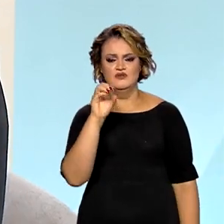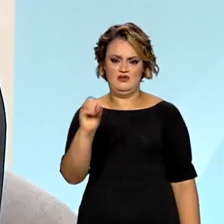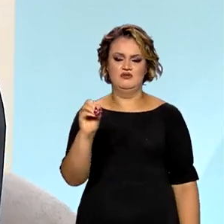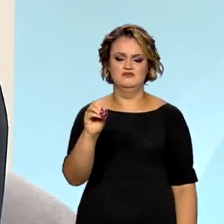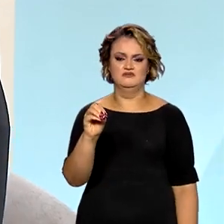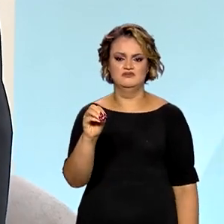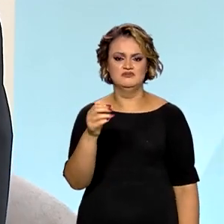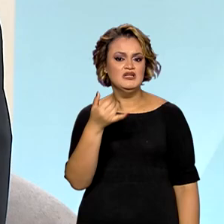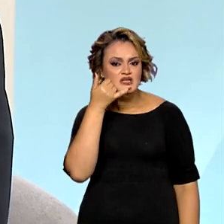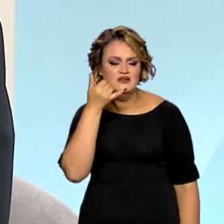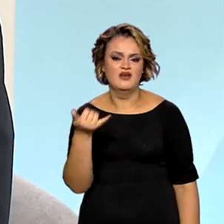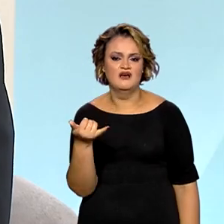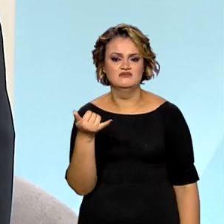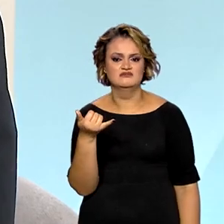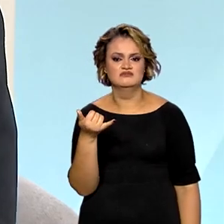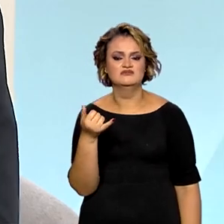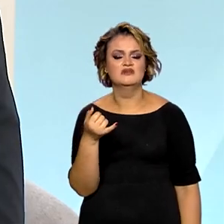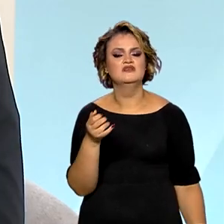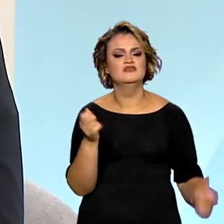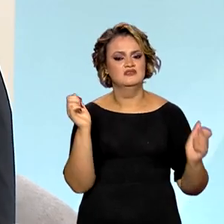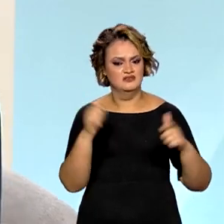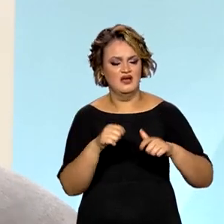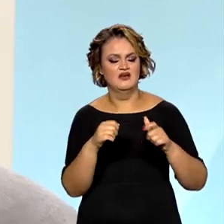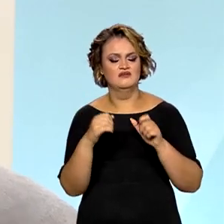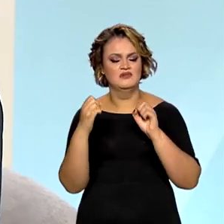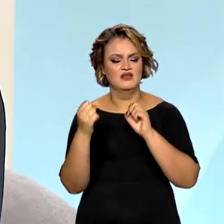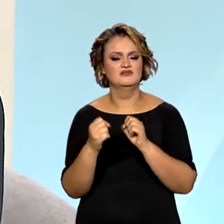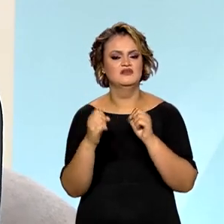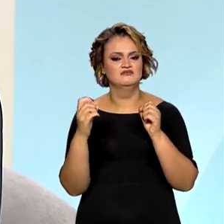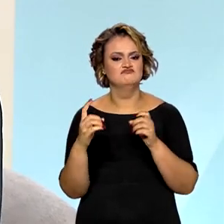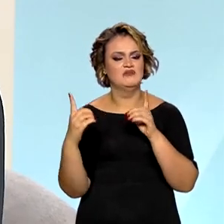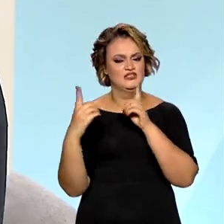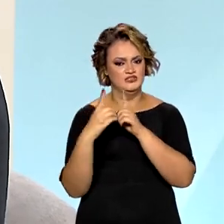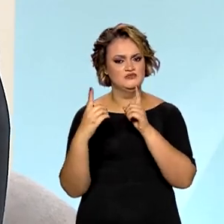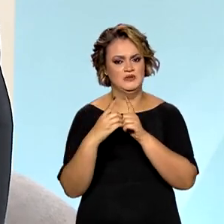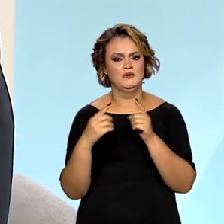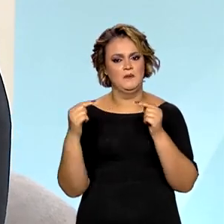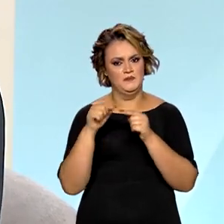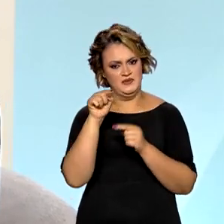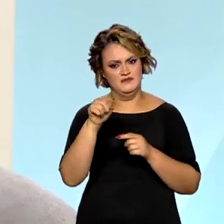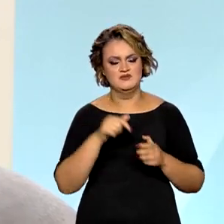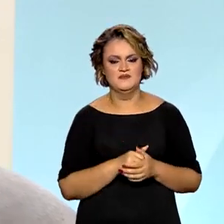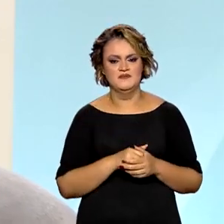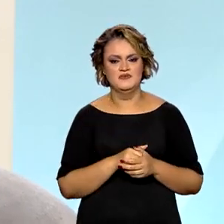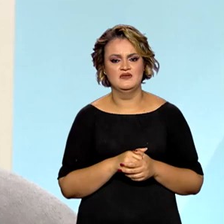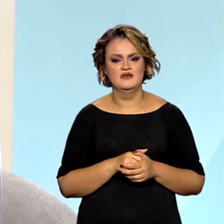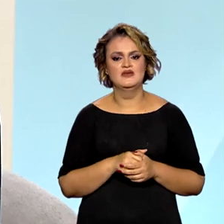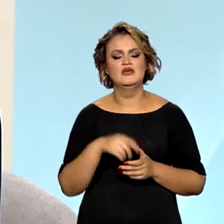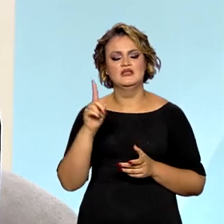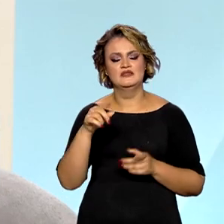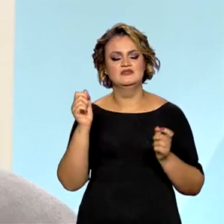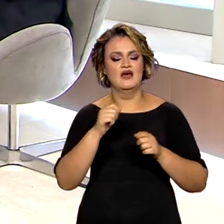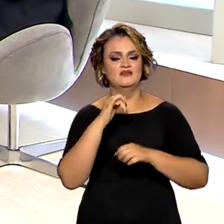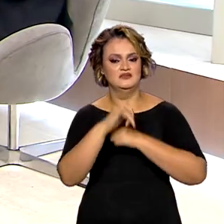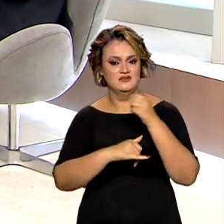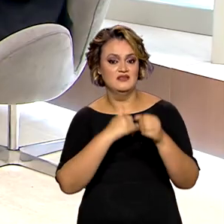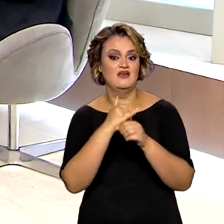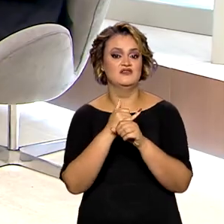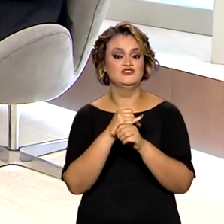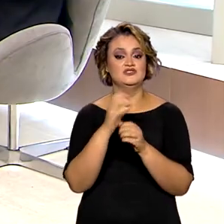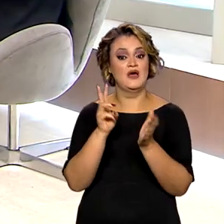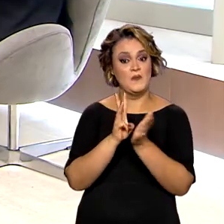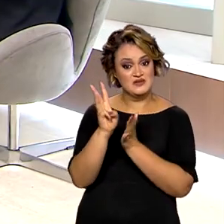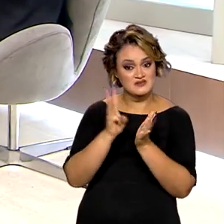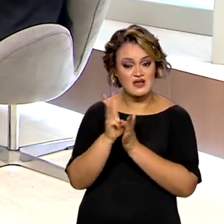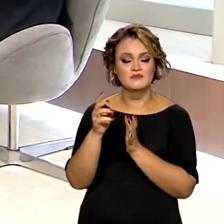telefone, ligar 180, que você vai ter um atendimento específico para você, mulher. Esse atendimento, ele também está online, também está por